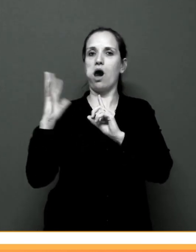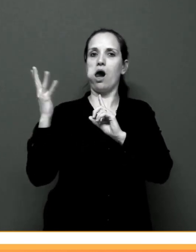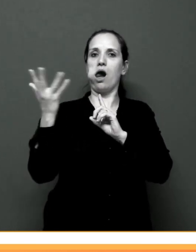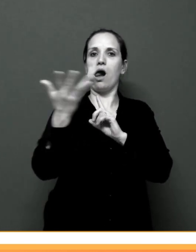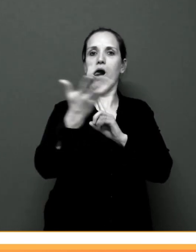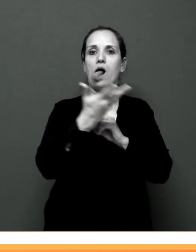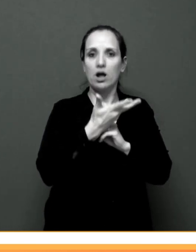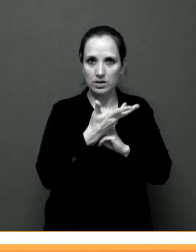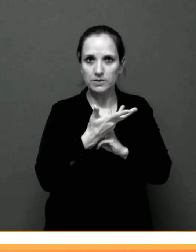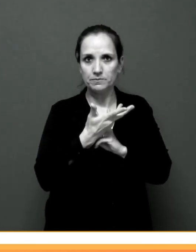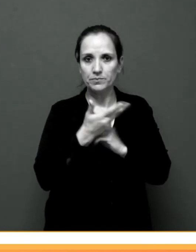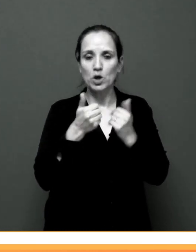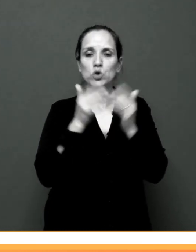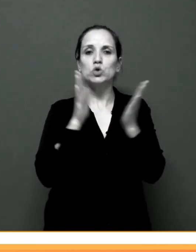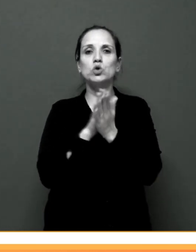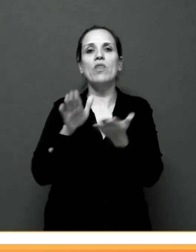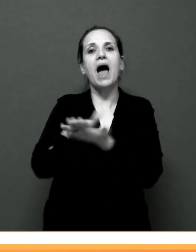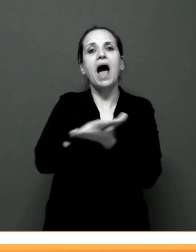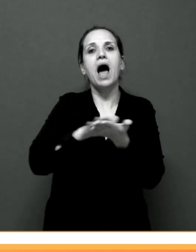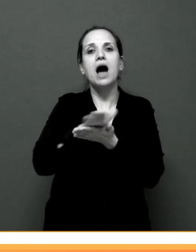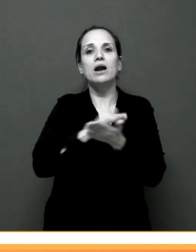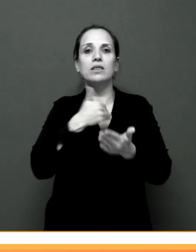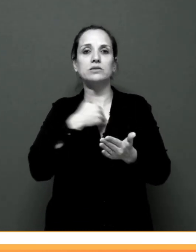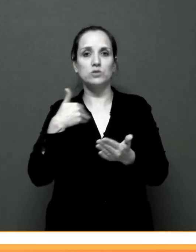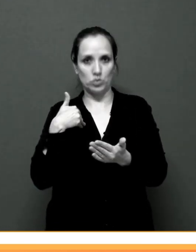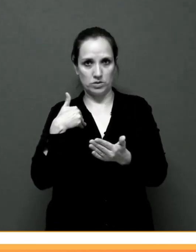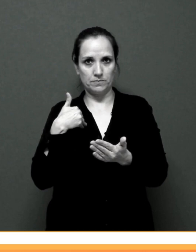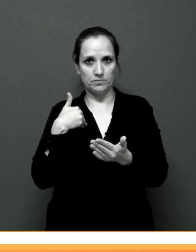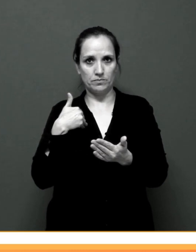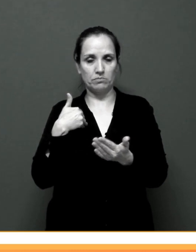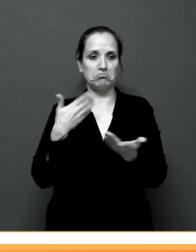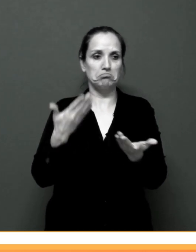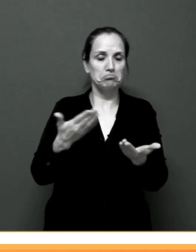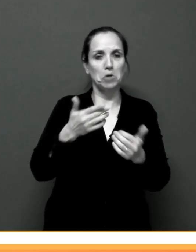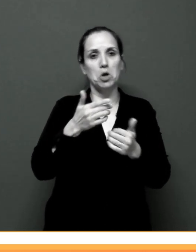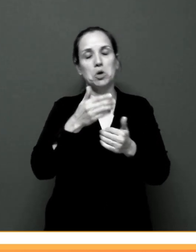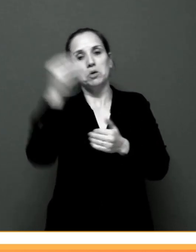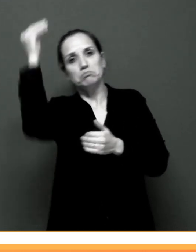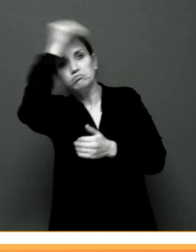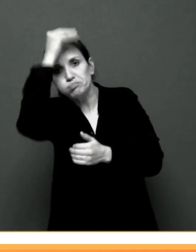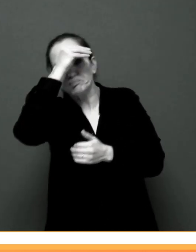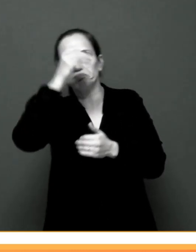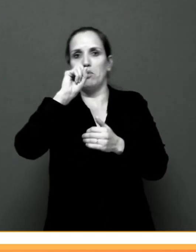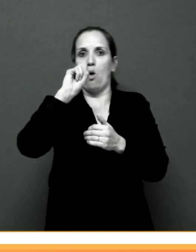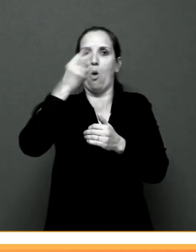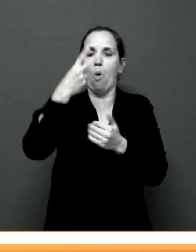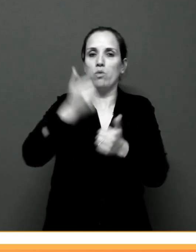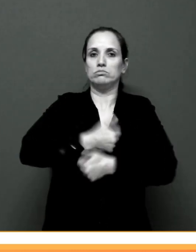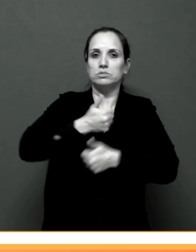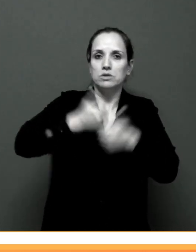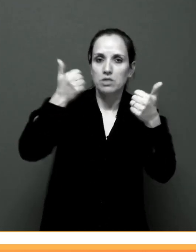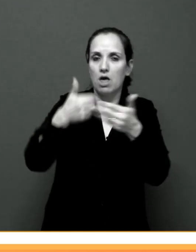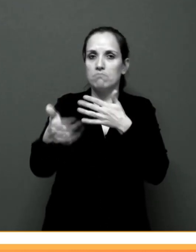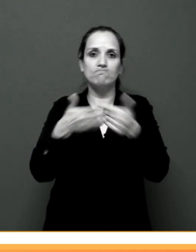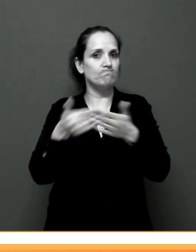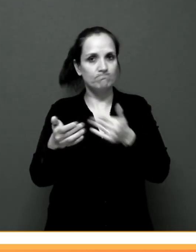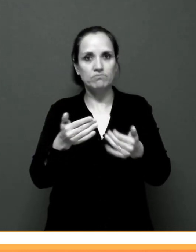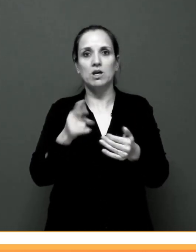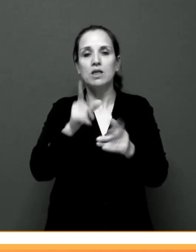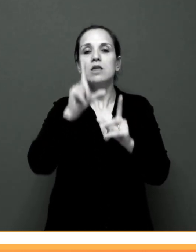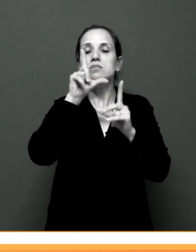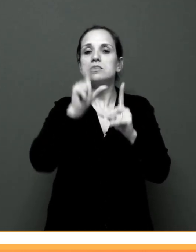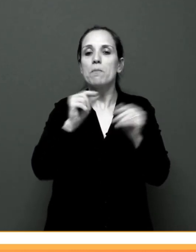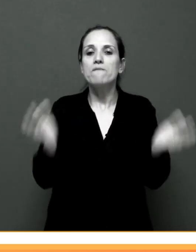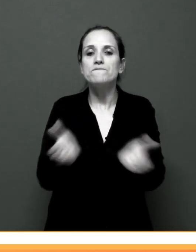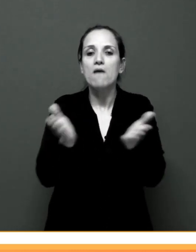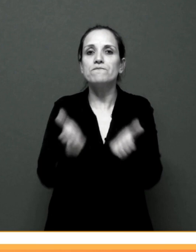a área de saúde, seja urbana, seja rural. E também nós temos na promoção